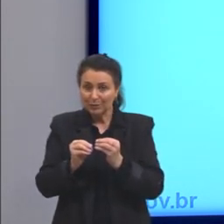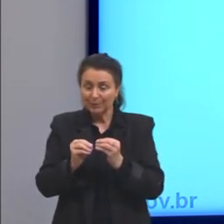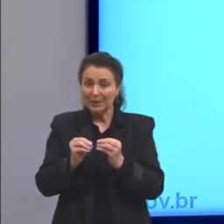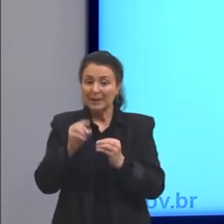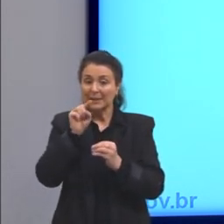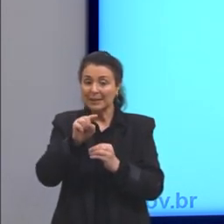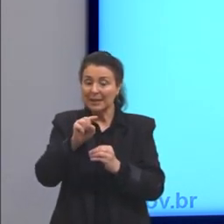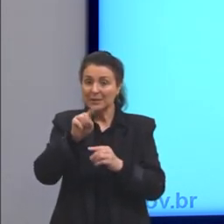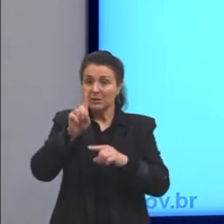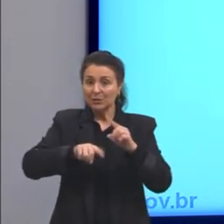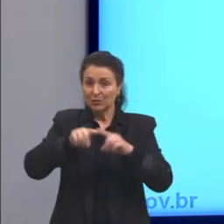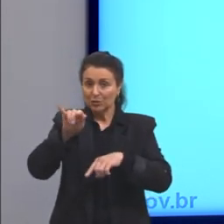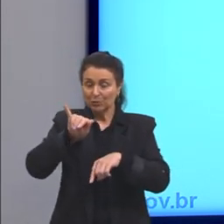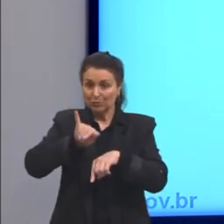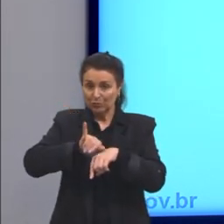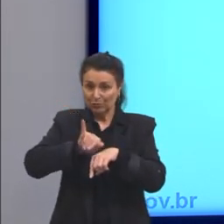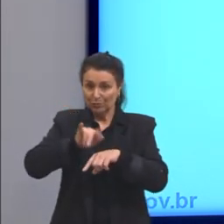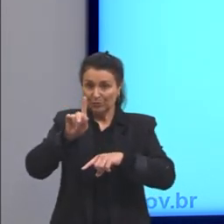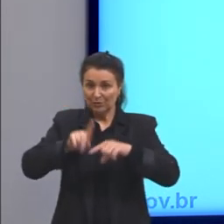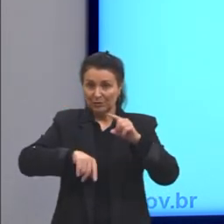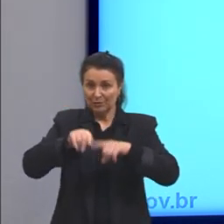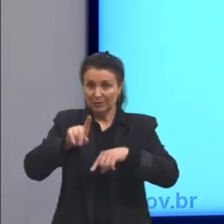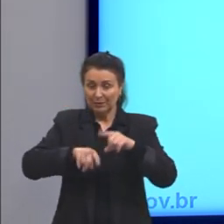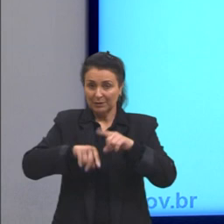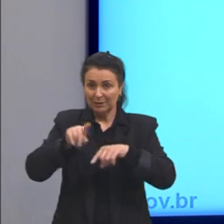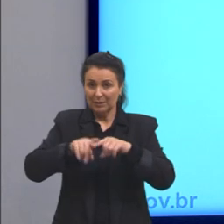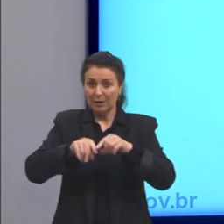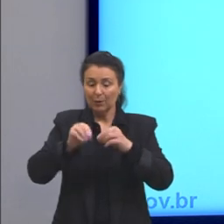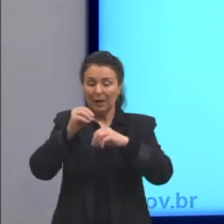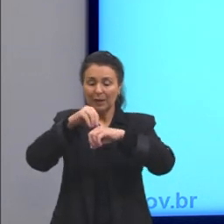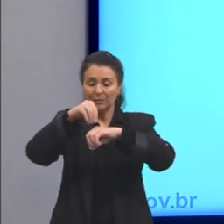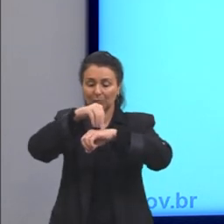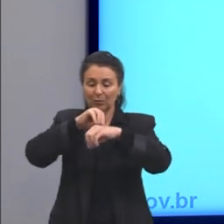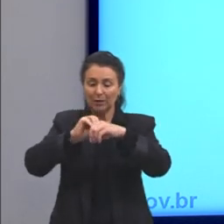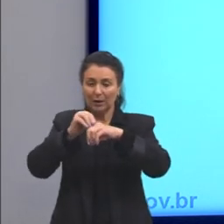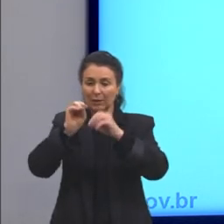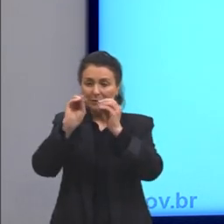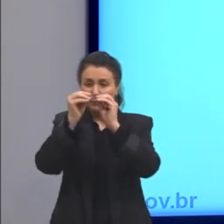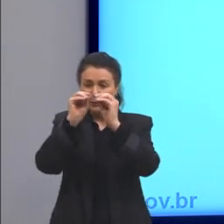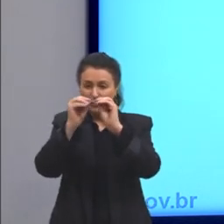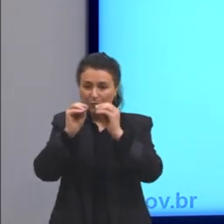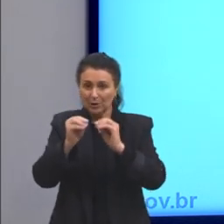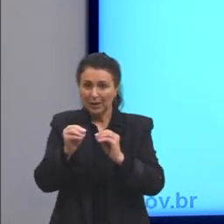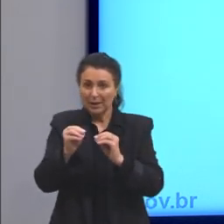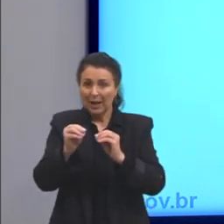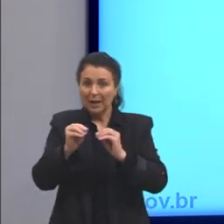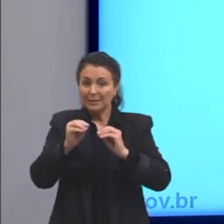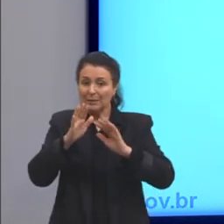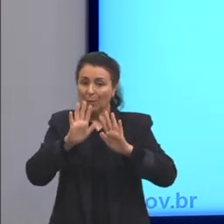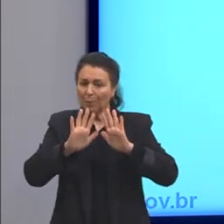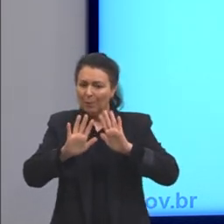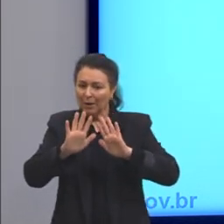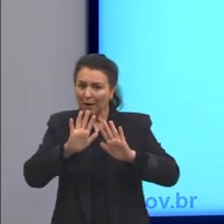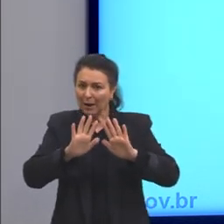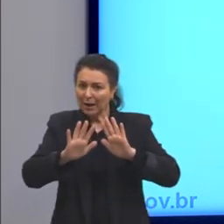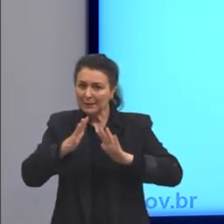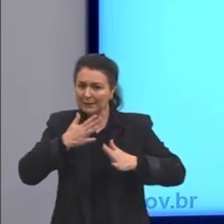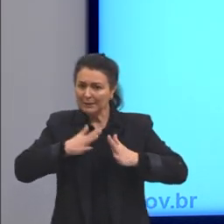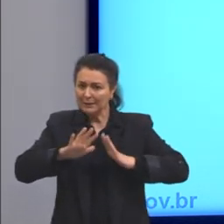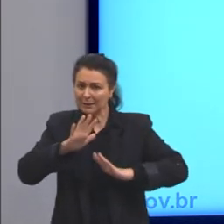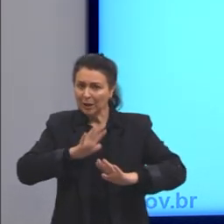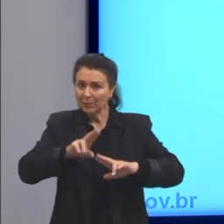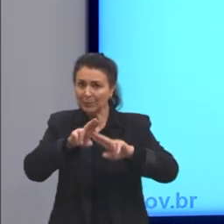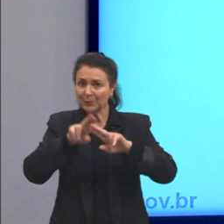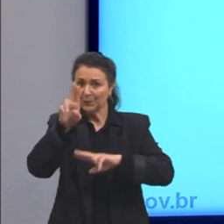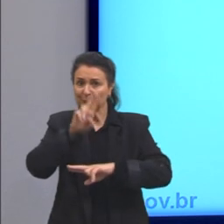materiais, as moléculas, as partículas, elas não se agitam tão facilmente. Por isso que a gente acaba utilizando,